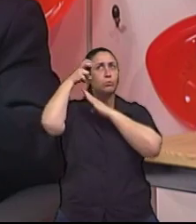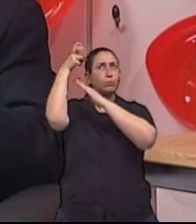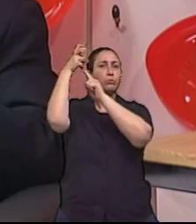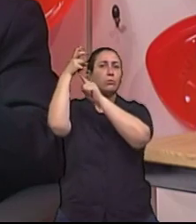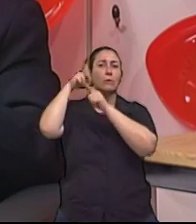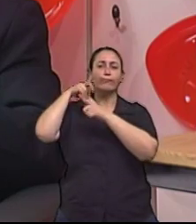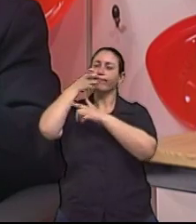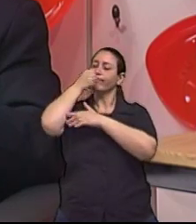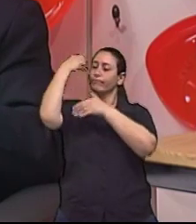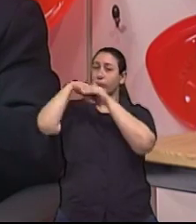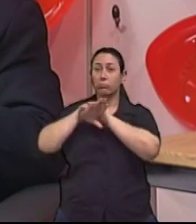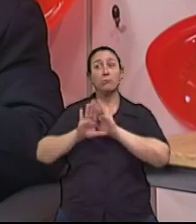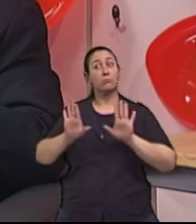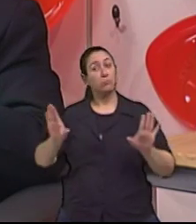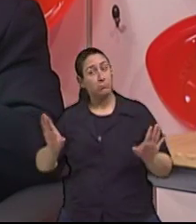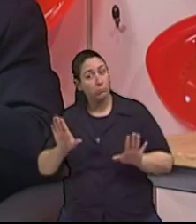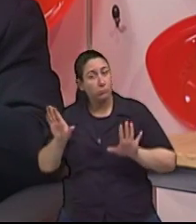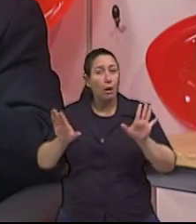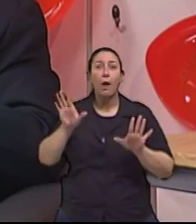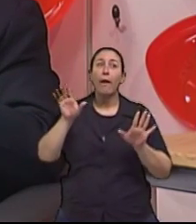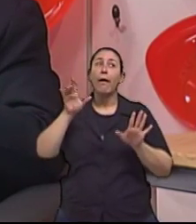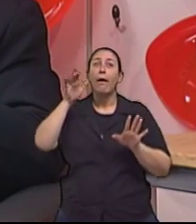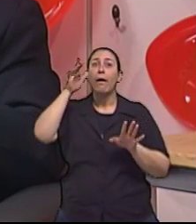principal hipótese, né? É assim,